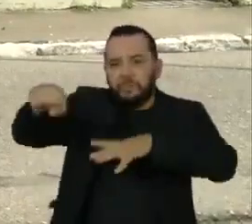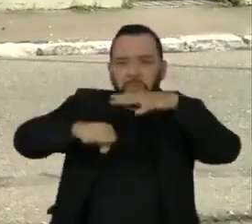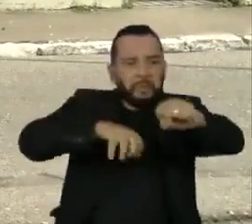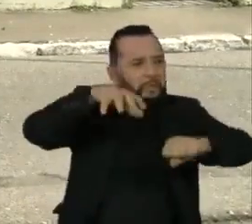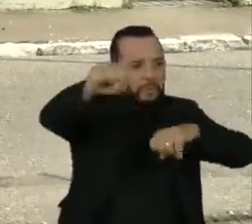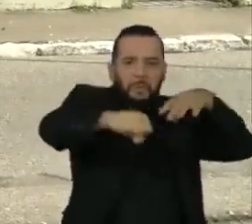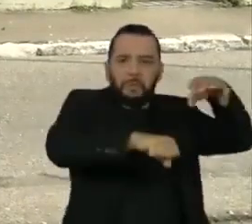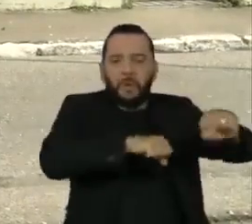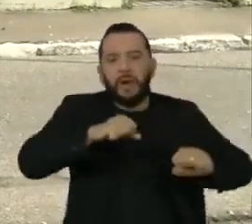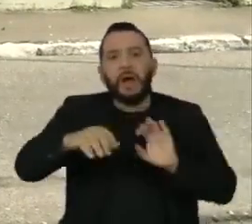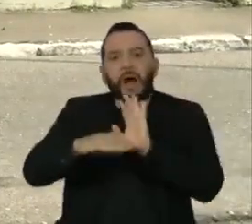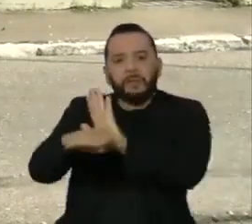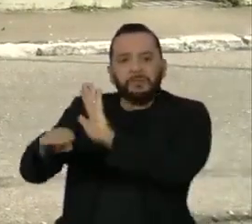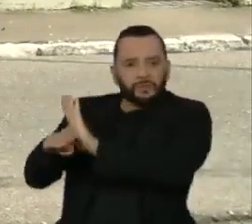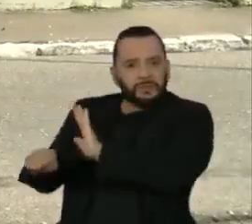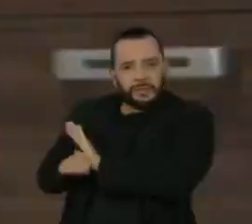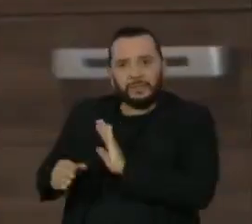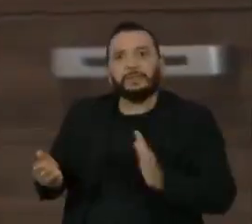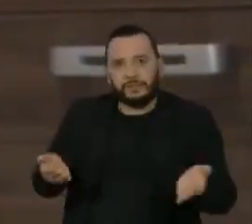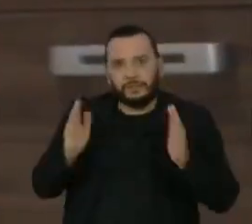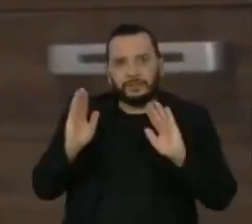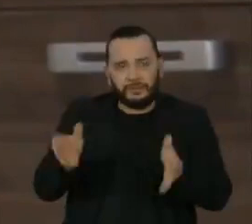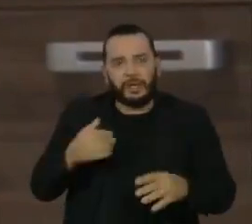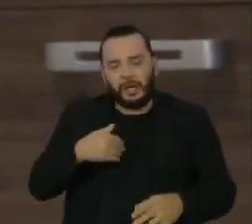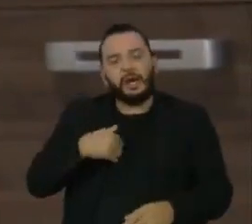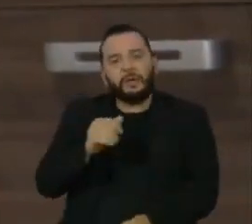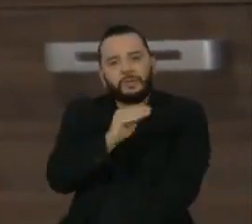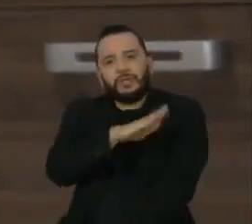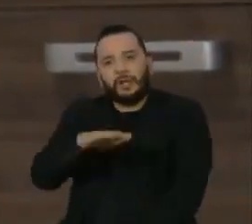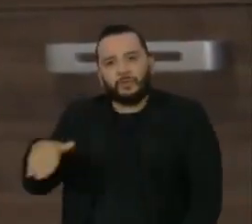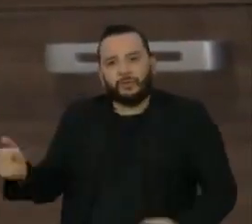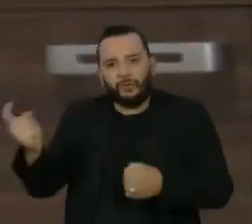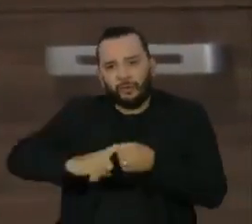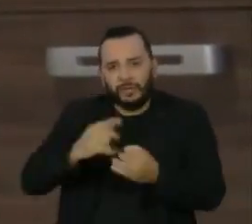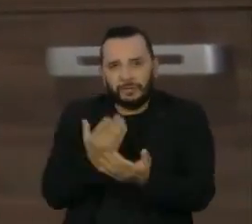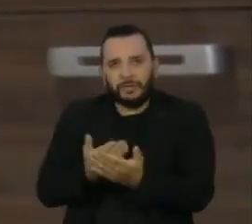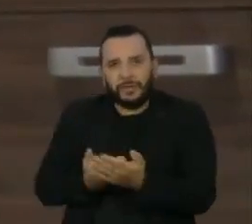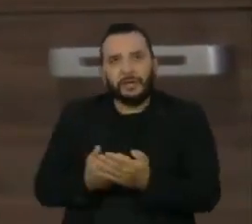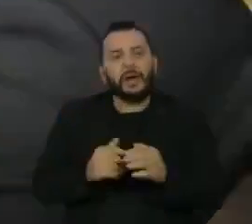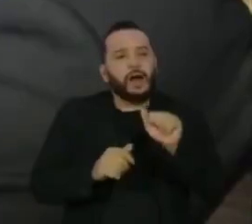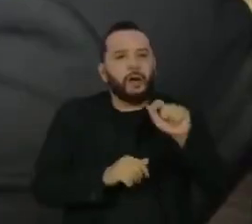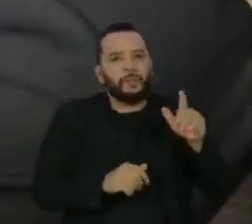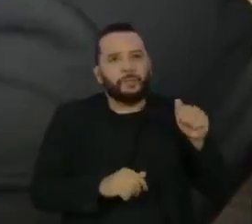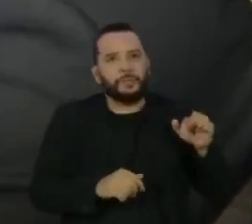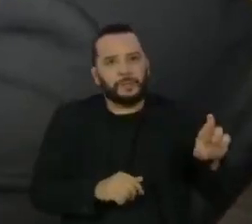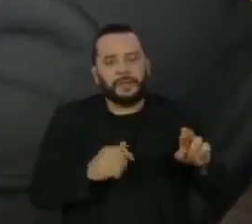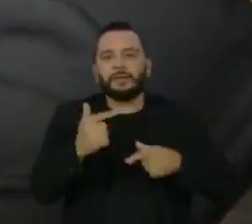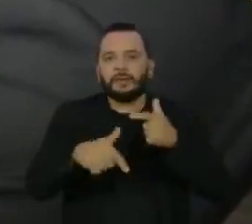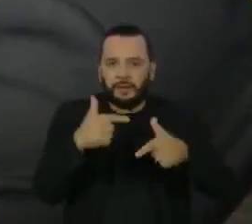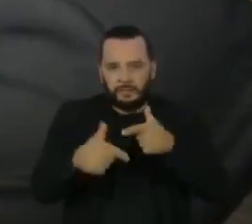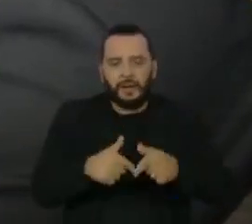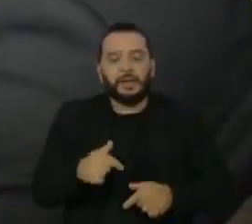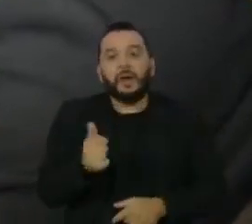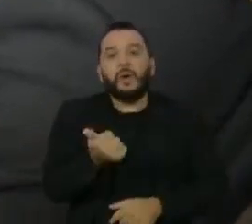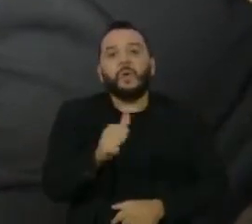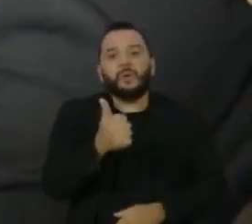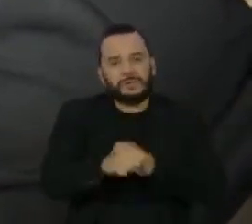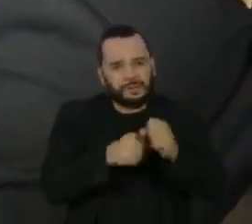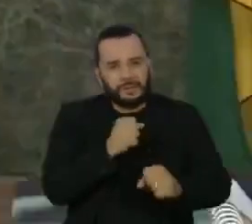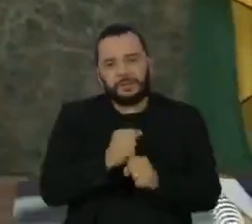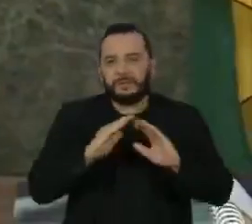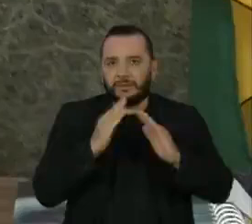que antes era de 47%. Almir trabalha na escola há 11 anos. Entre as vidas que ajudou a